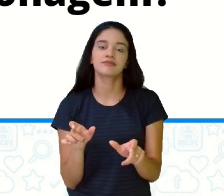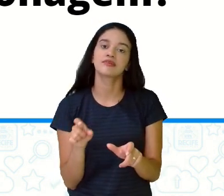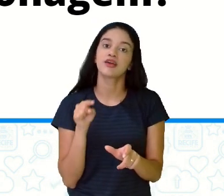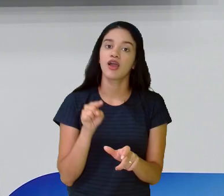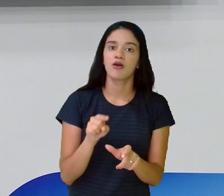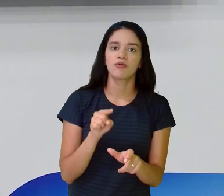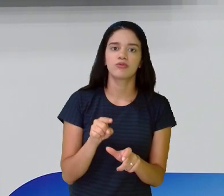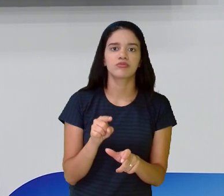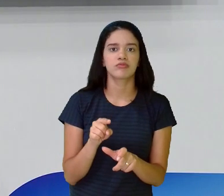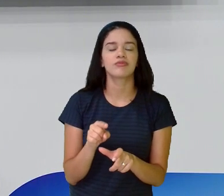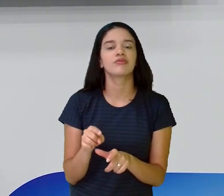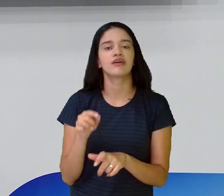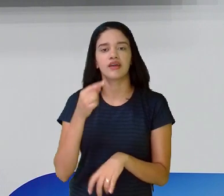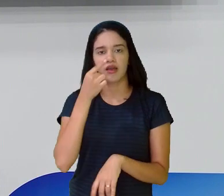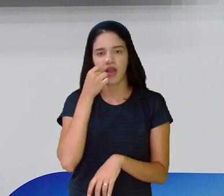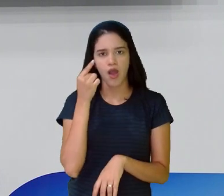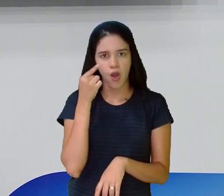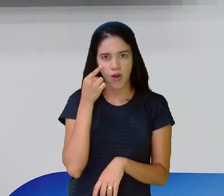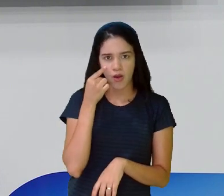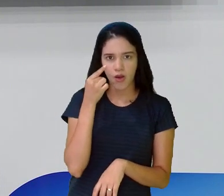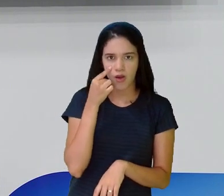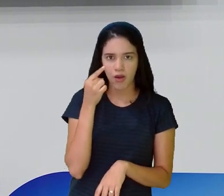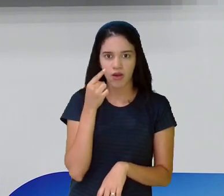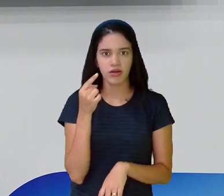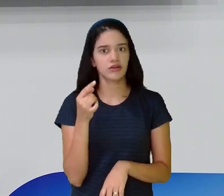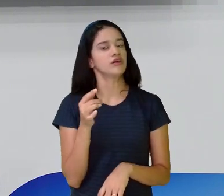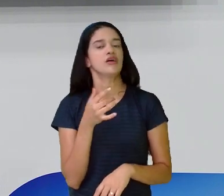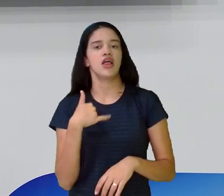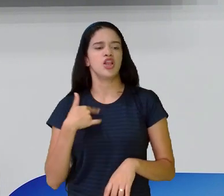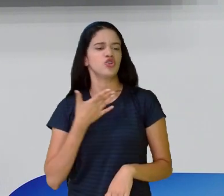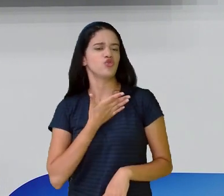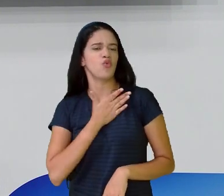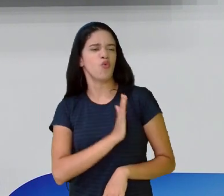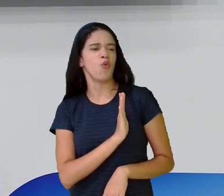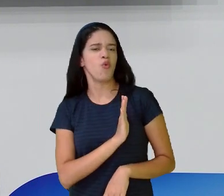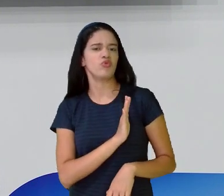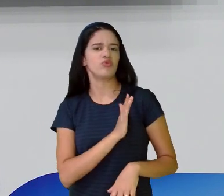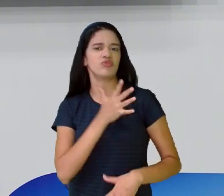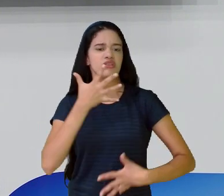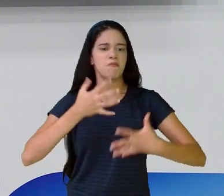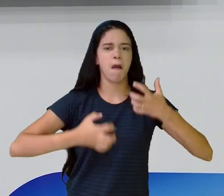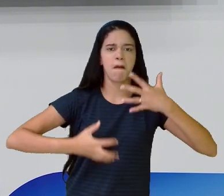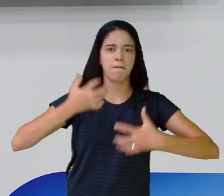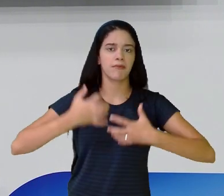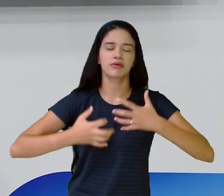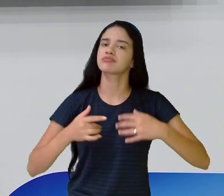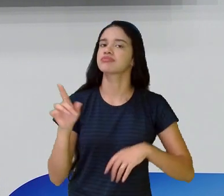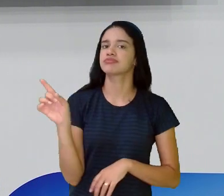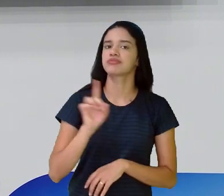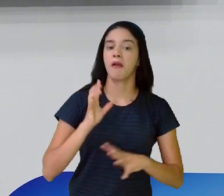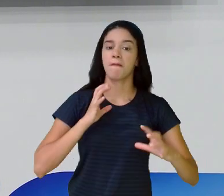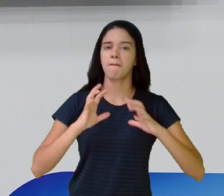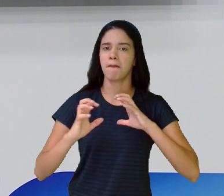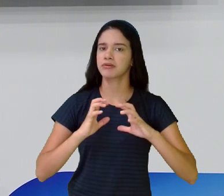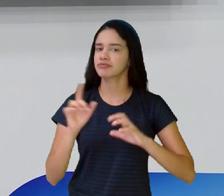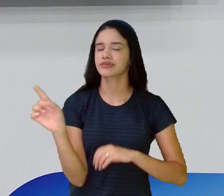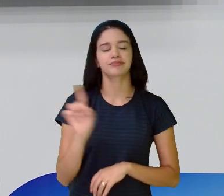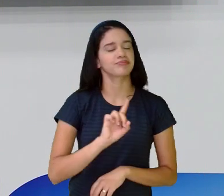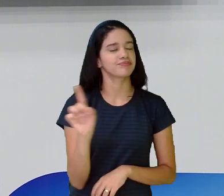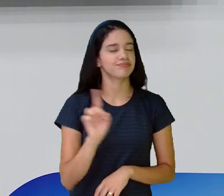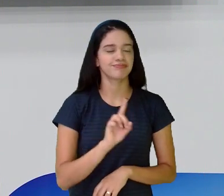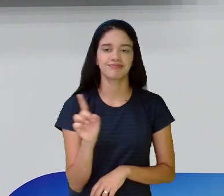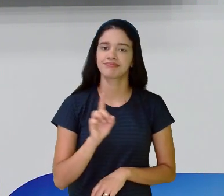que ele é covarde. Ele, não, ele não entra e briga. Ele não gosta de brigar. Não, né? Esse é o inverso.